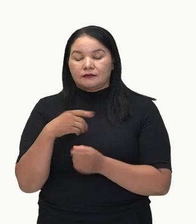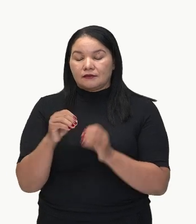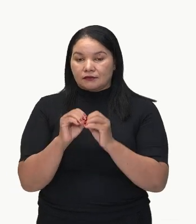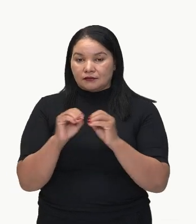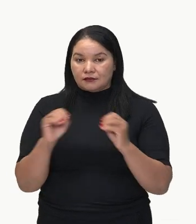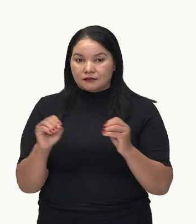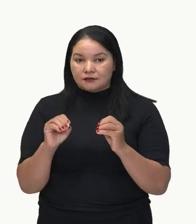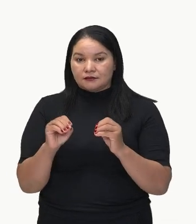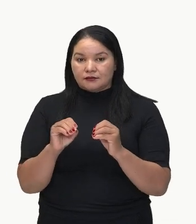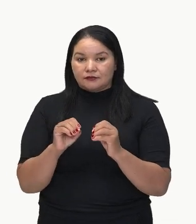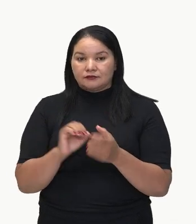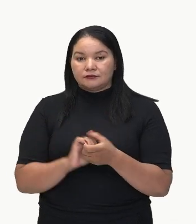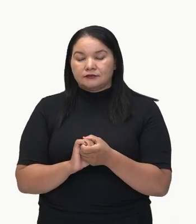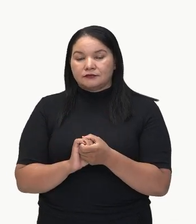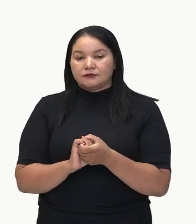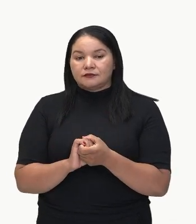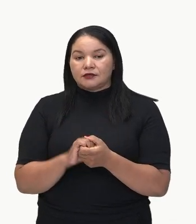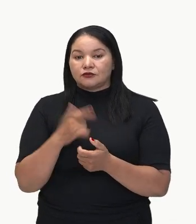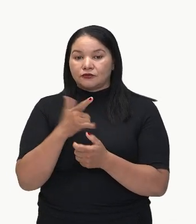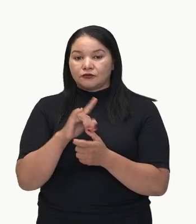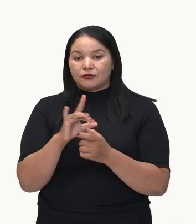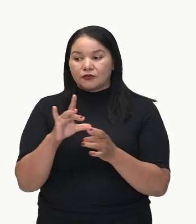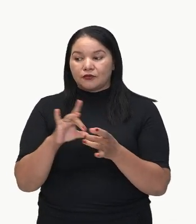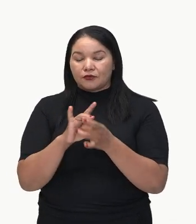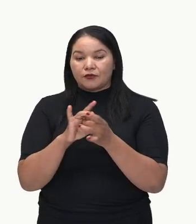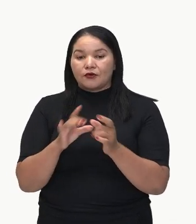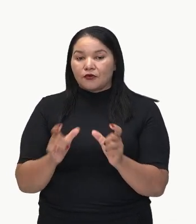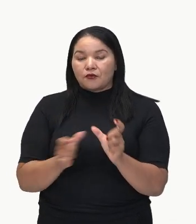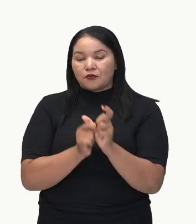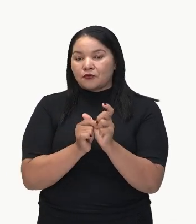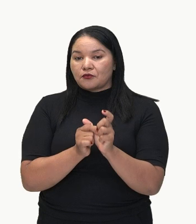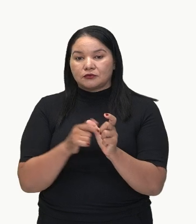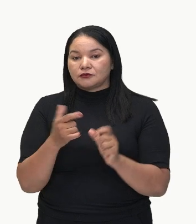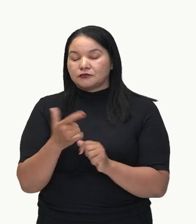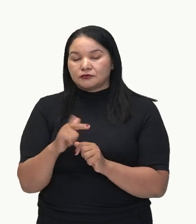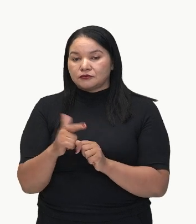síndeto, sem conectivo. Está aqui.